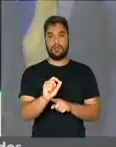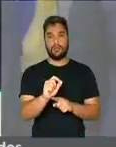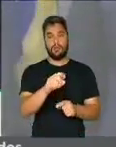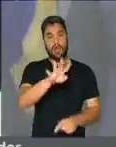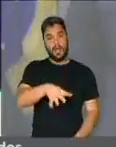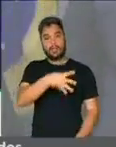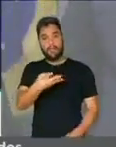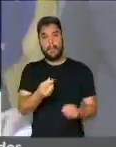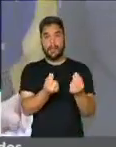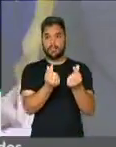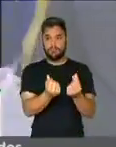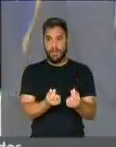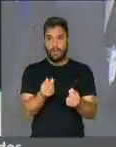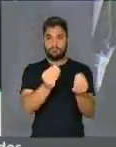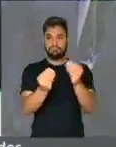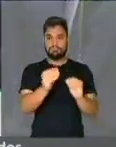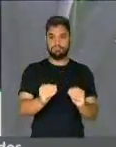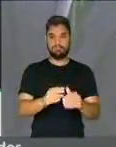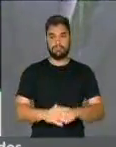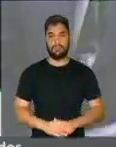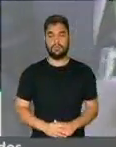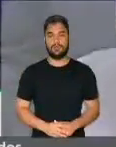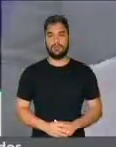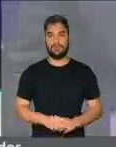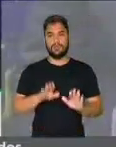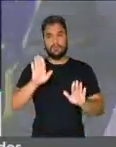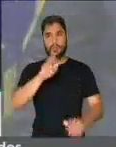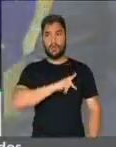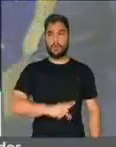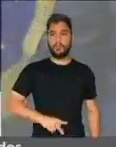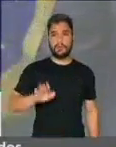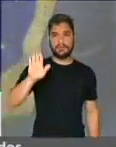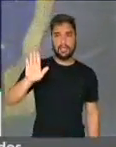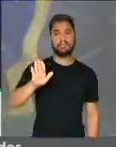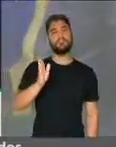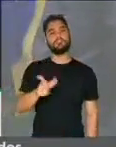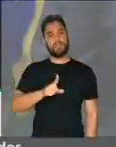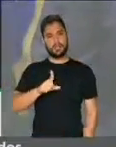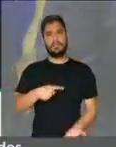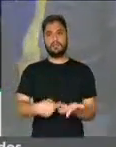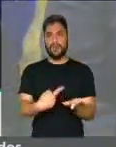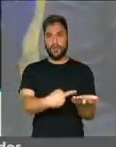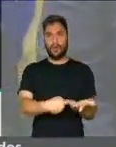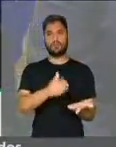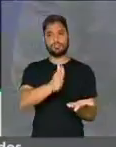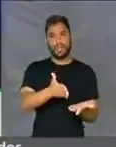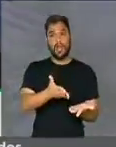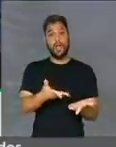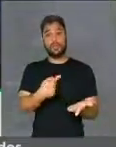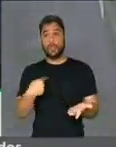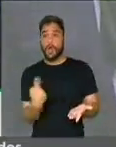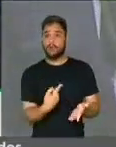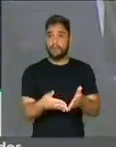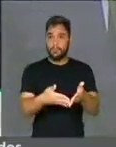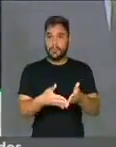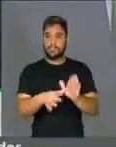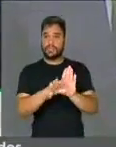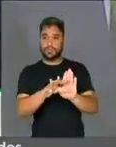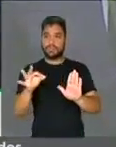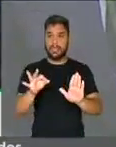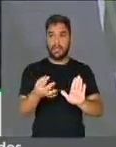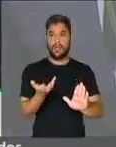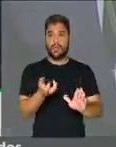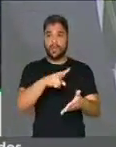Seconte. Obrigado. Foi aceito, sim. Senhor presidente, então houve acordo, vai fazer o destaque, eu quero ler o voto do